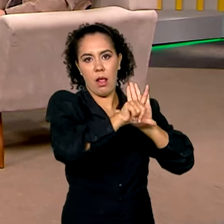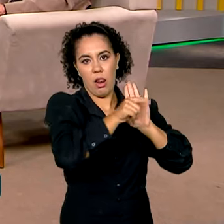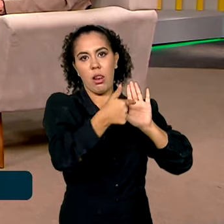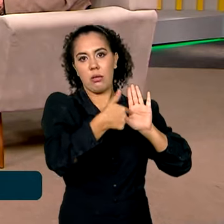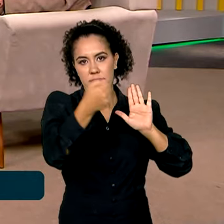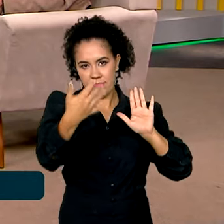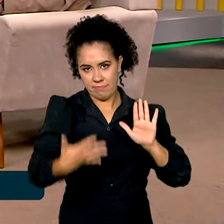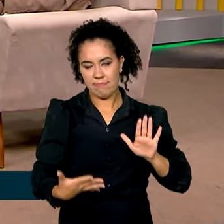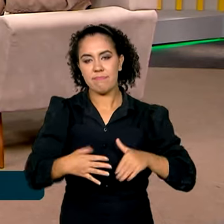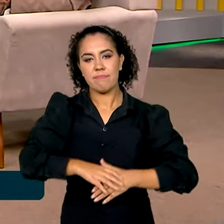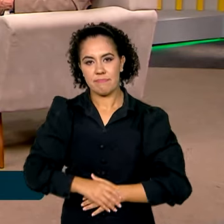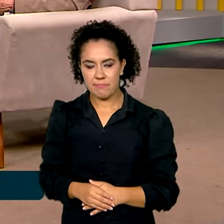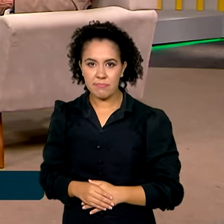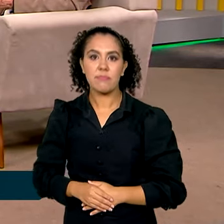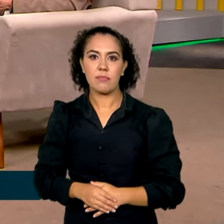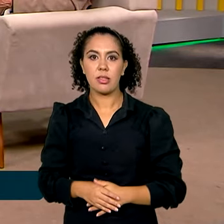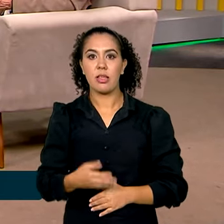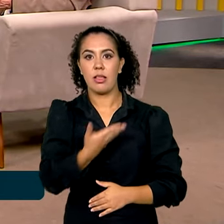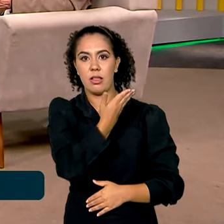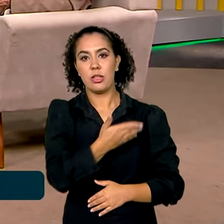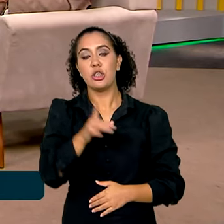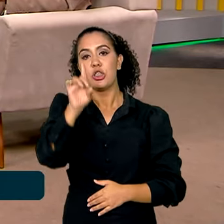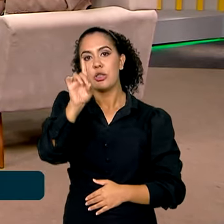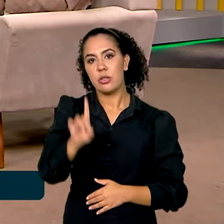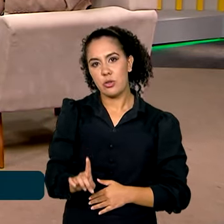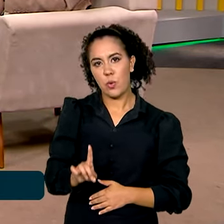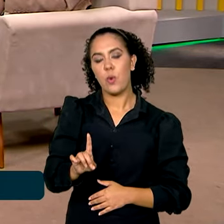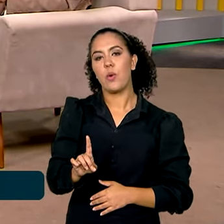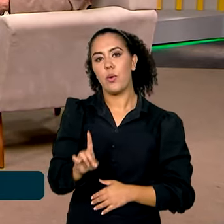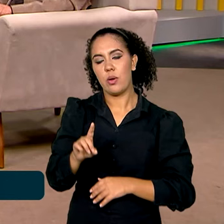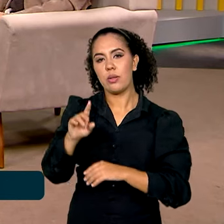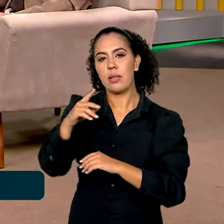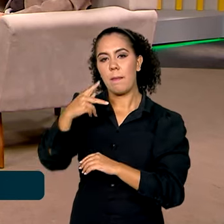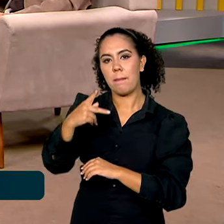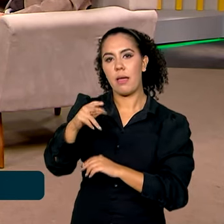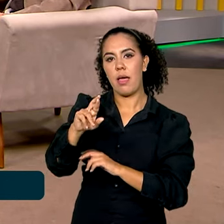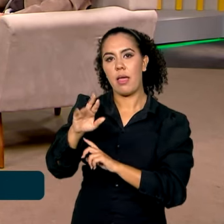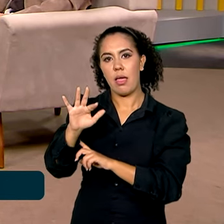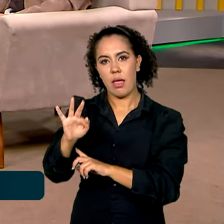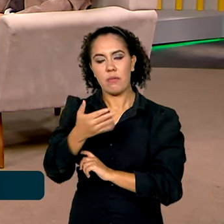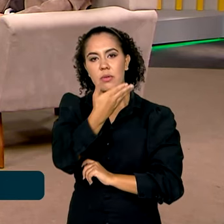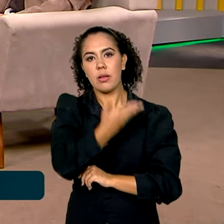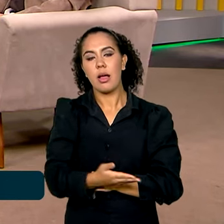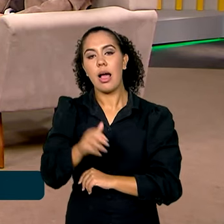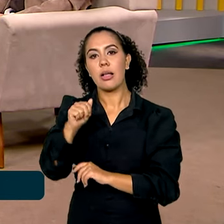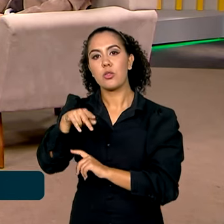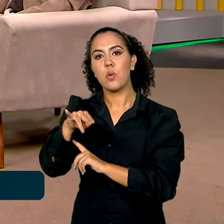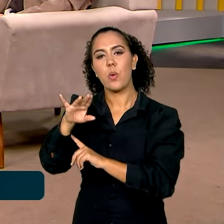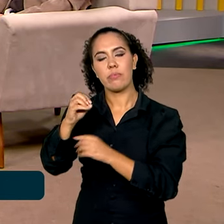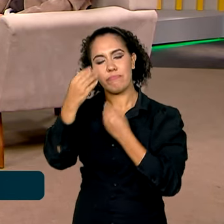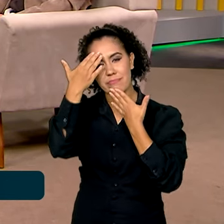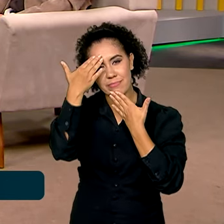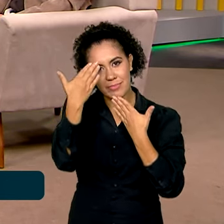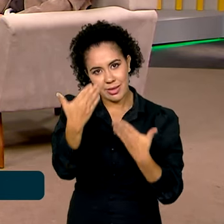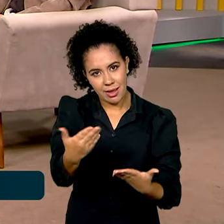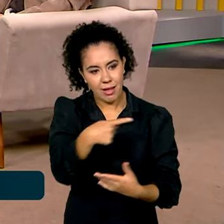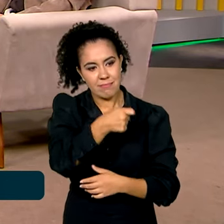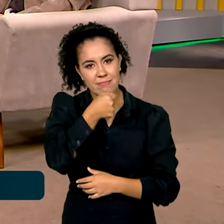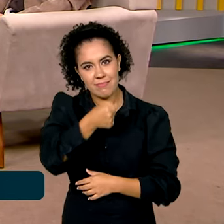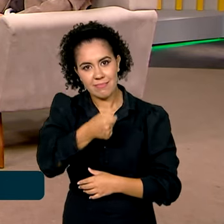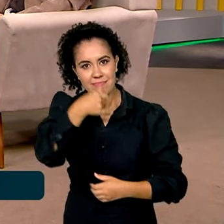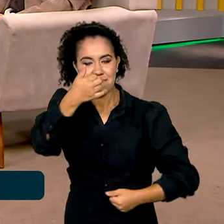bom. Diretor-geral da Polícia Rodoviária Federal, Antônio Fernando Oliveira, muito obrigado pela entrevista. Eu agradeço a